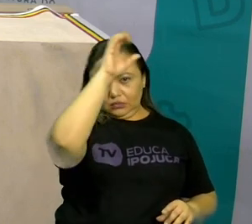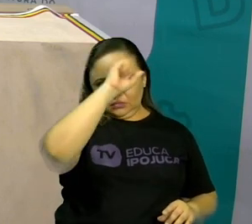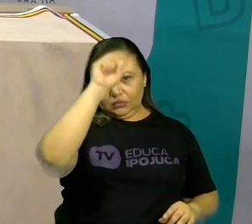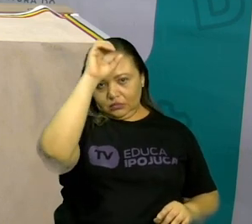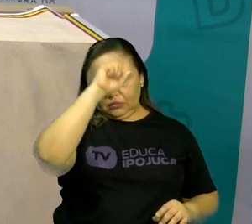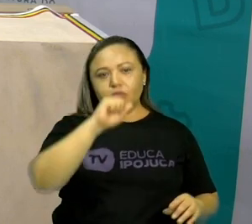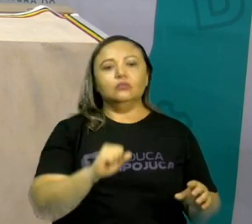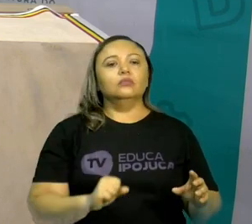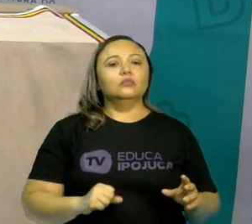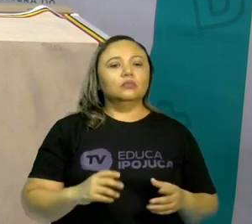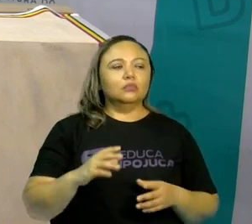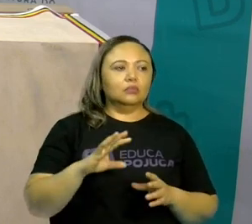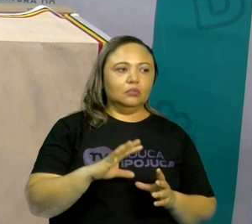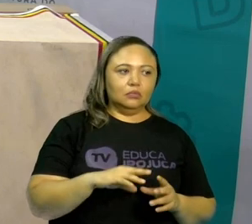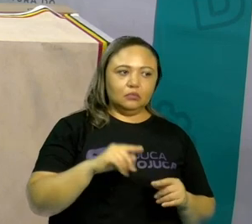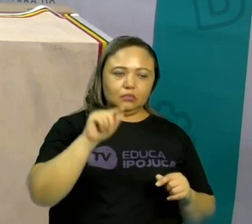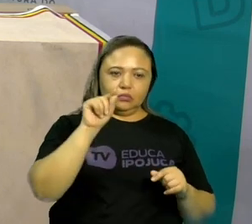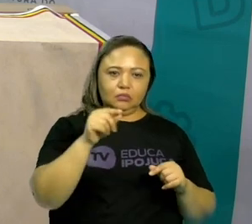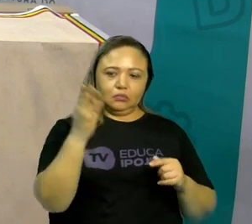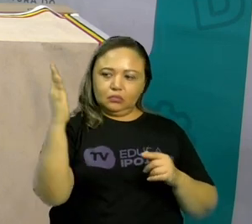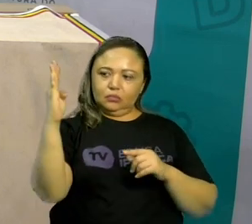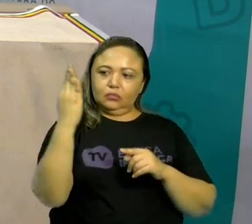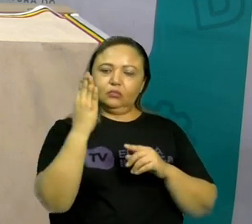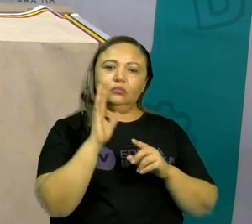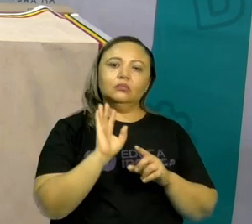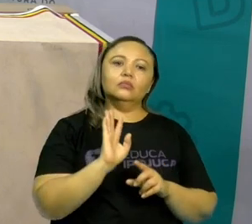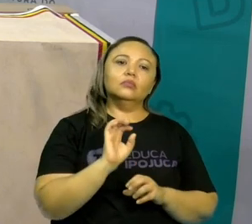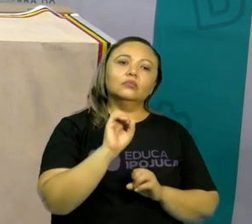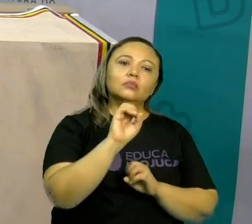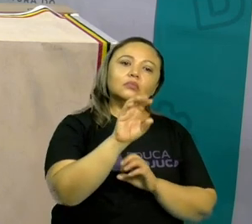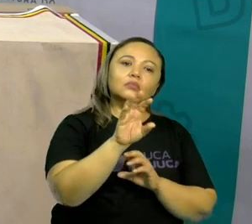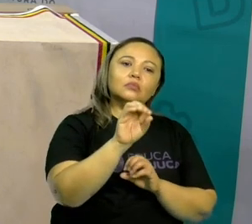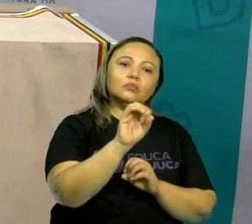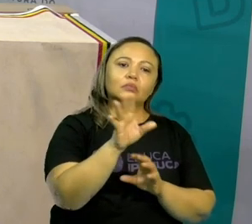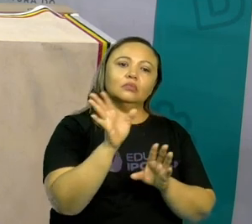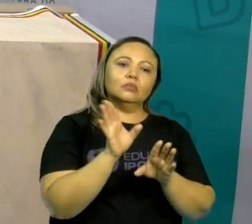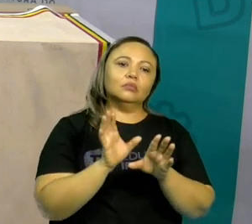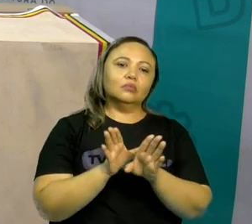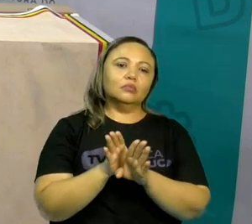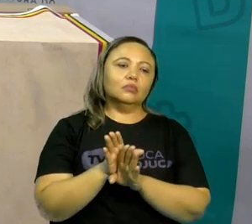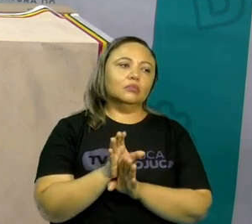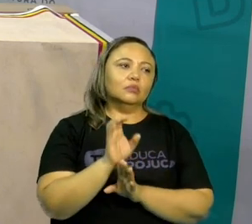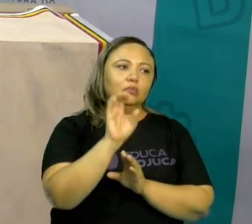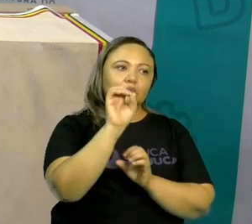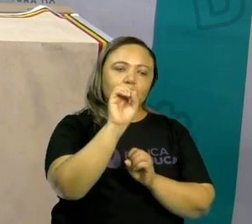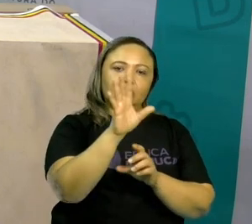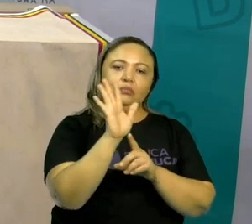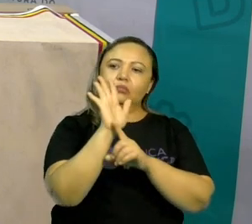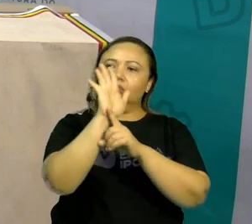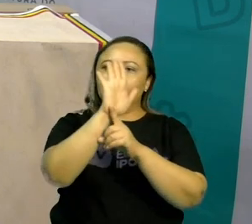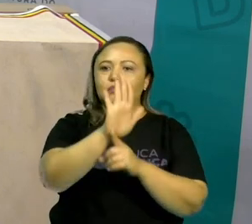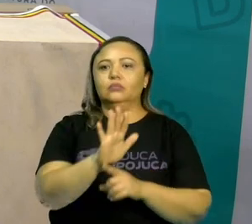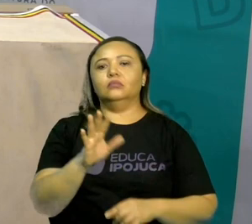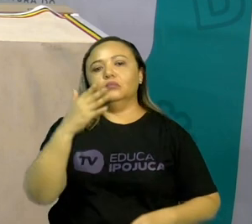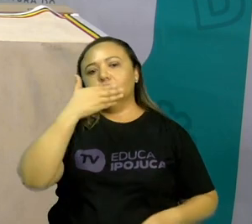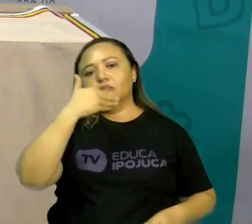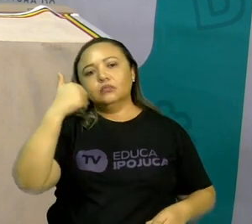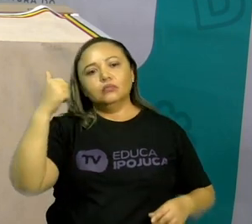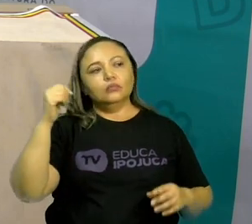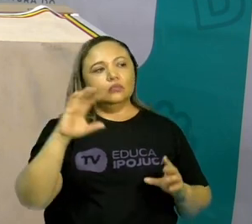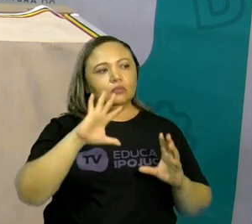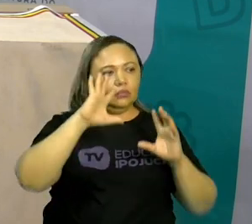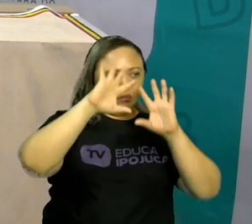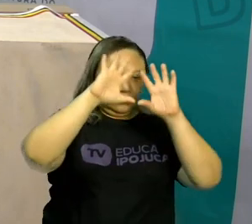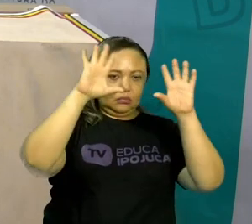aprende. O que o espelho tem pra te mostrar. Um jeito bem melhor. De ver o